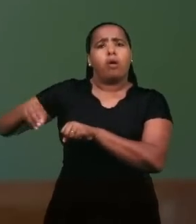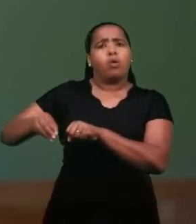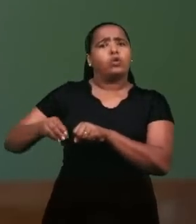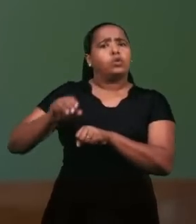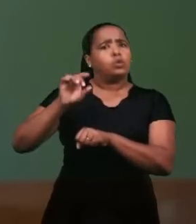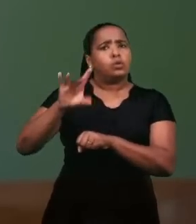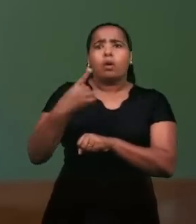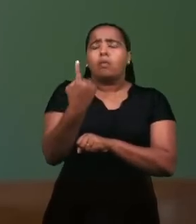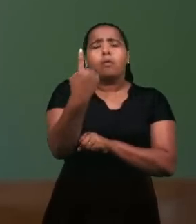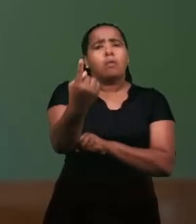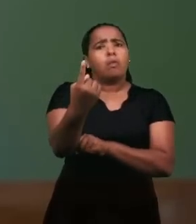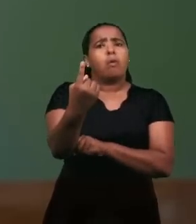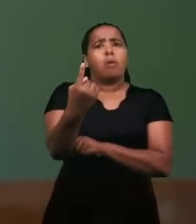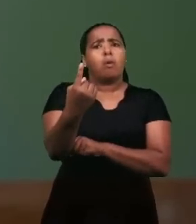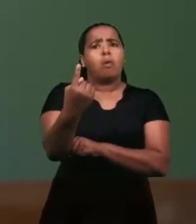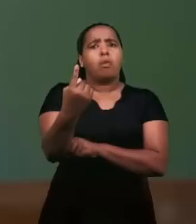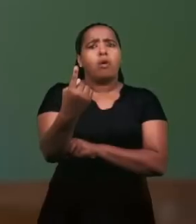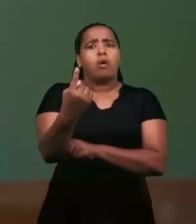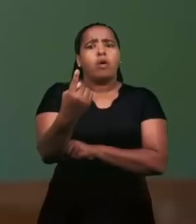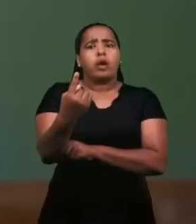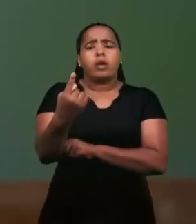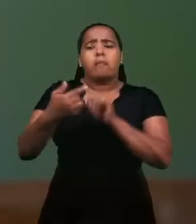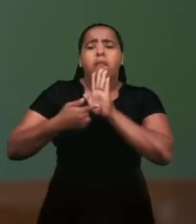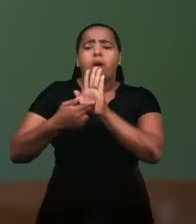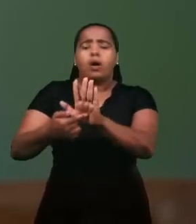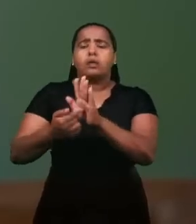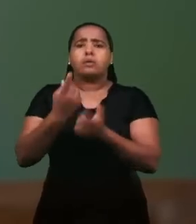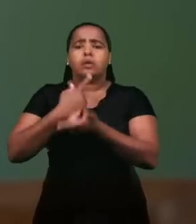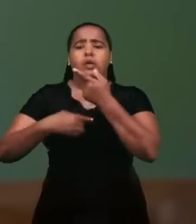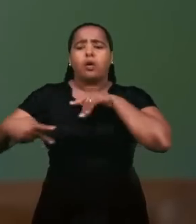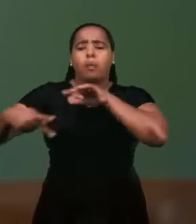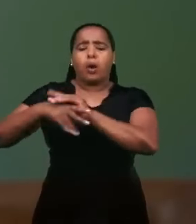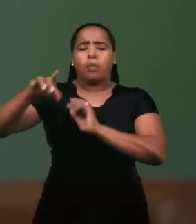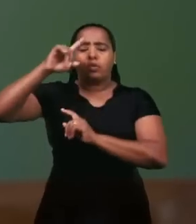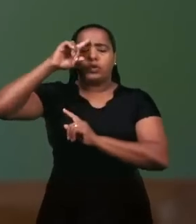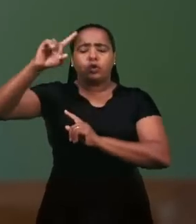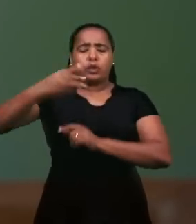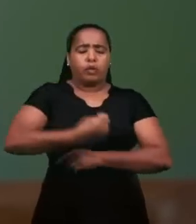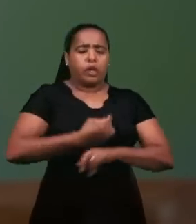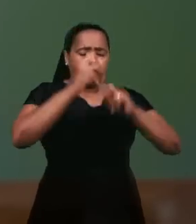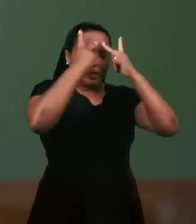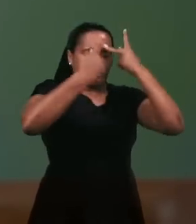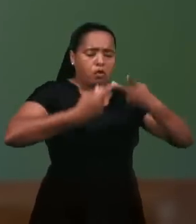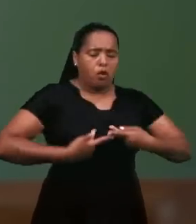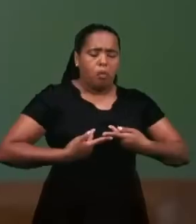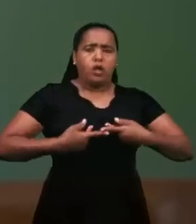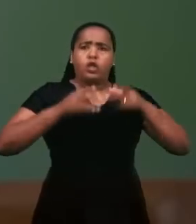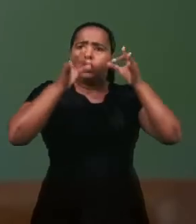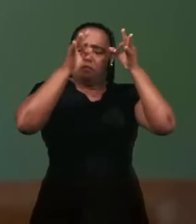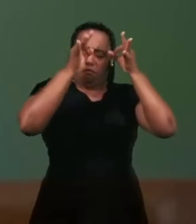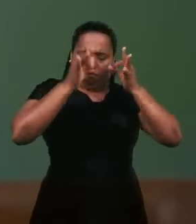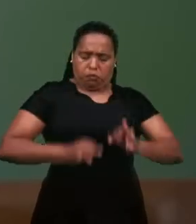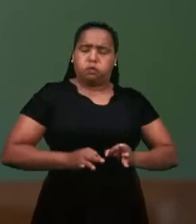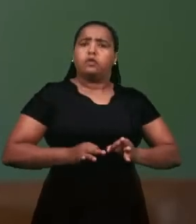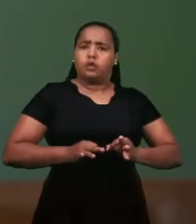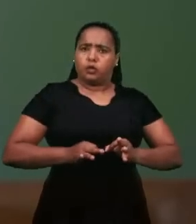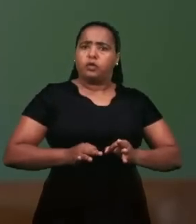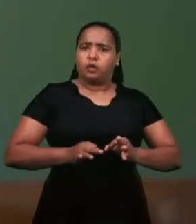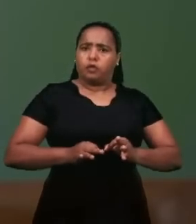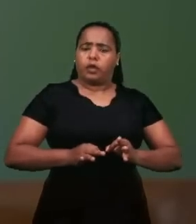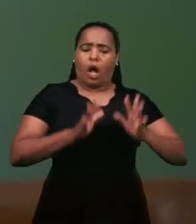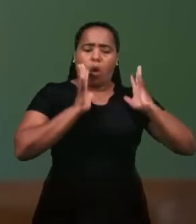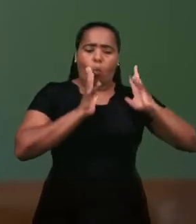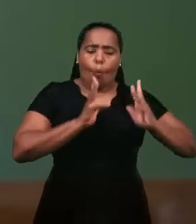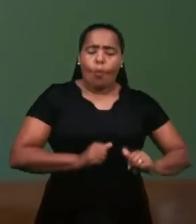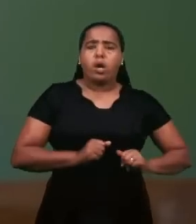despertar a vontade de Deus para o homem e justificar o homem do seu pecado. Muito bem